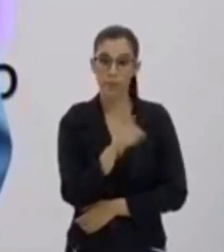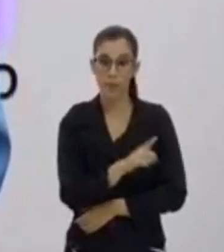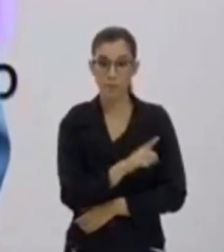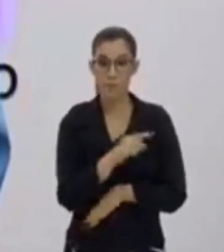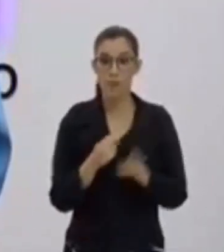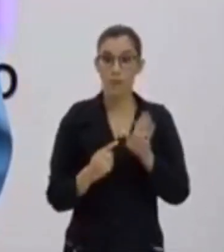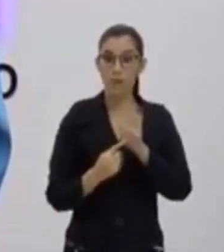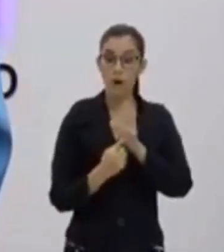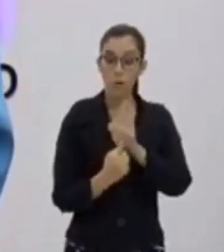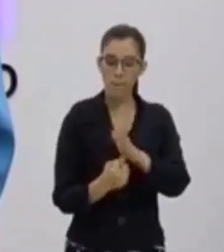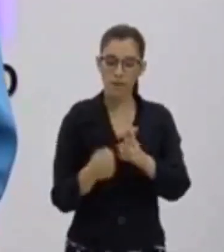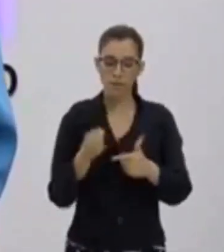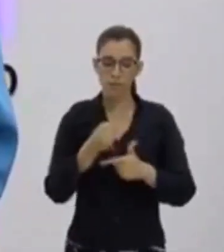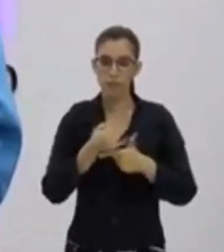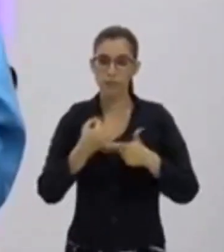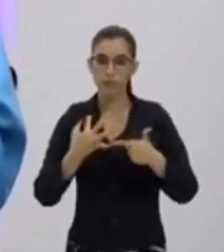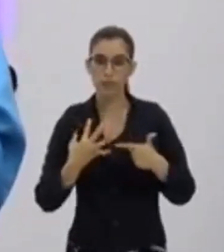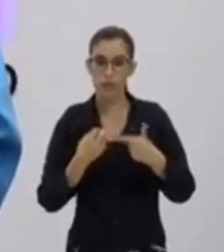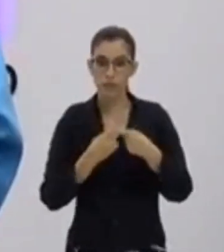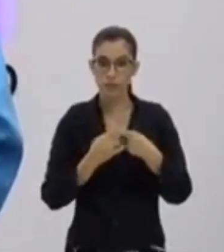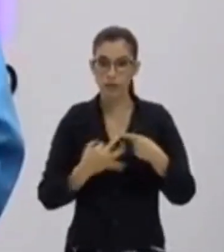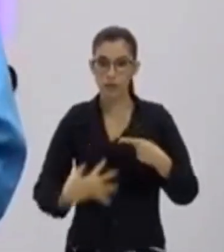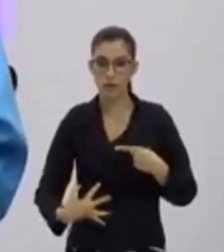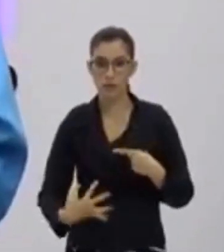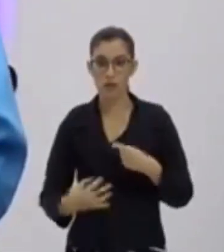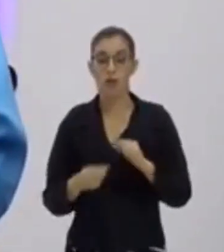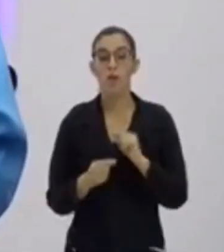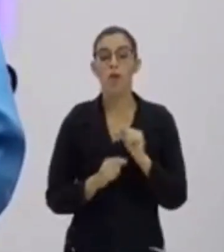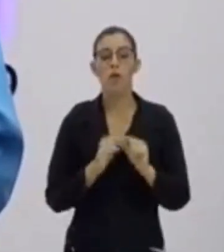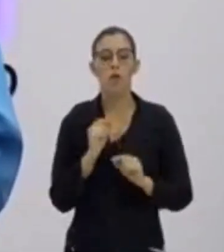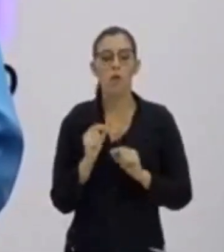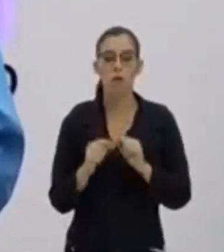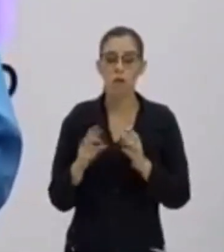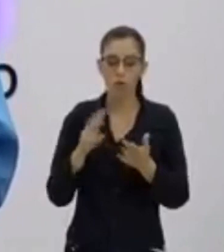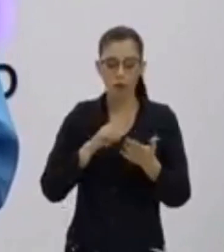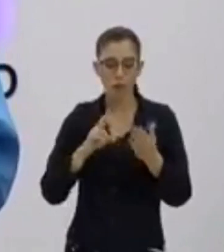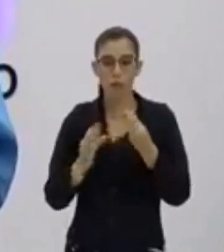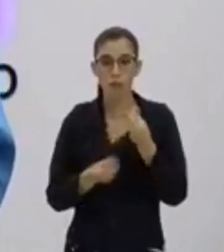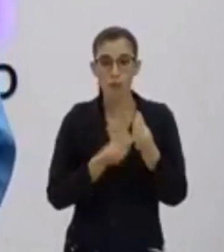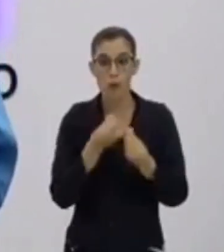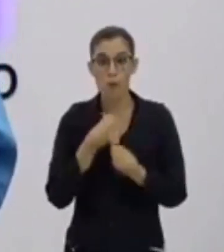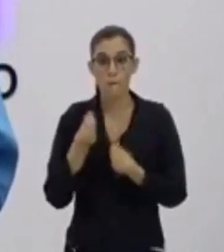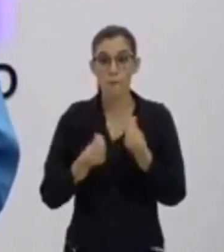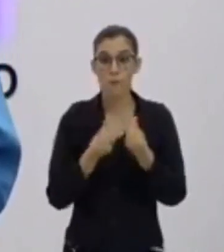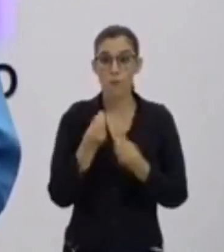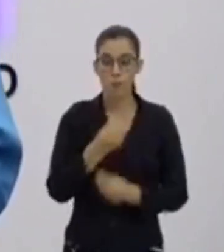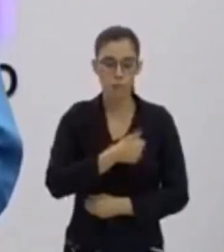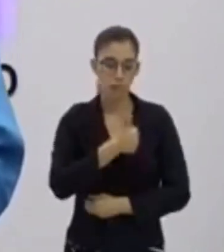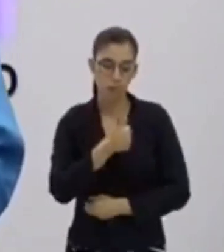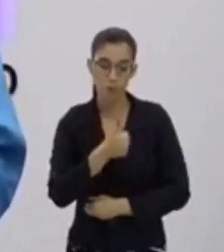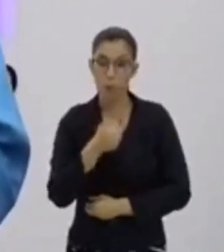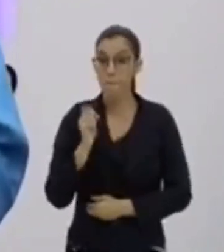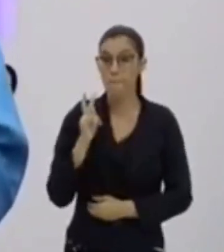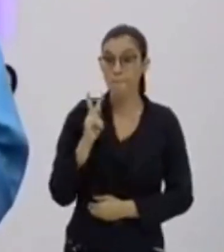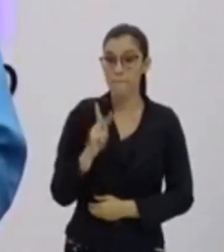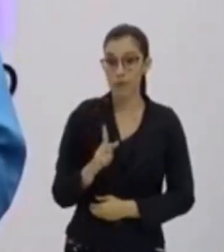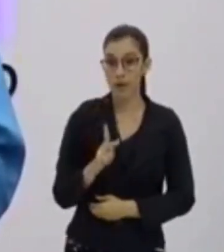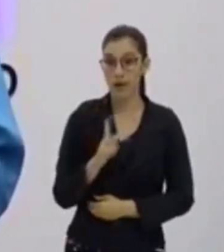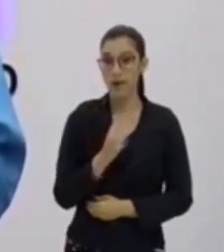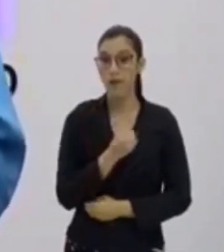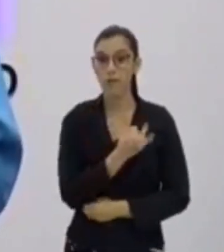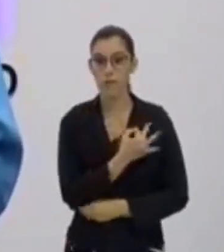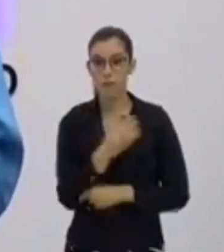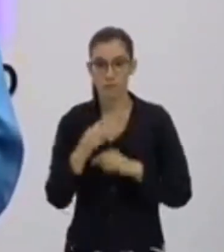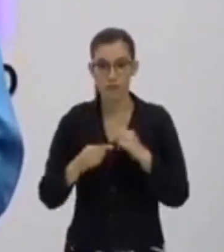fração. E eu leio da seguinte forma. Um para o valor que está depois dos dois pontos, ou depois da barra.